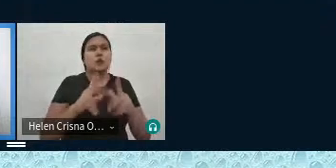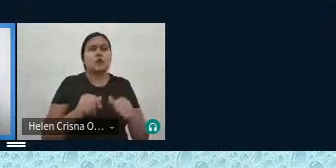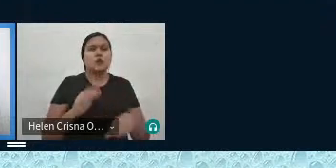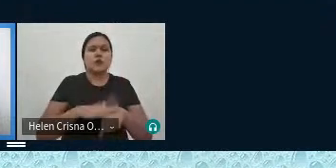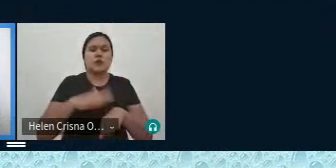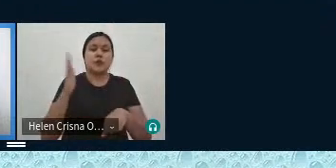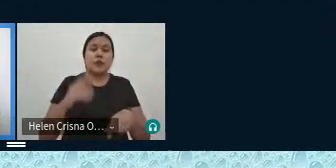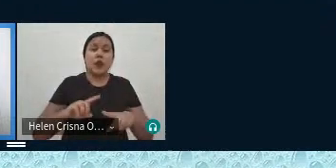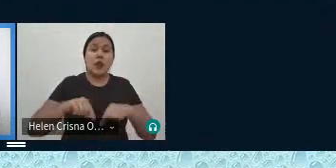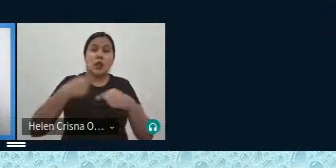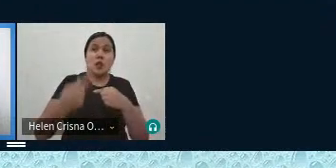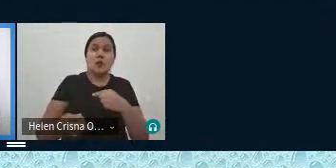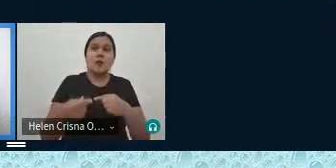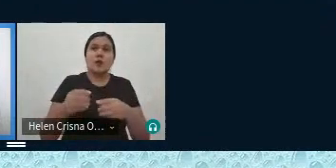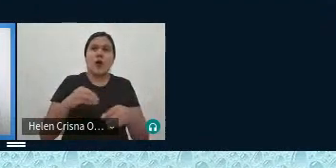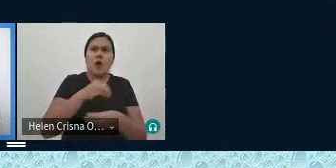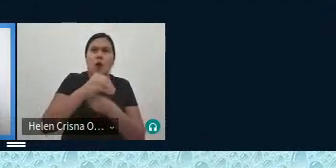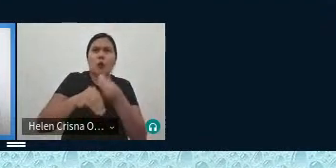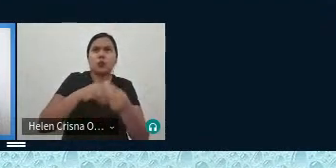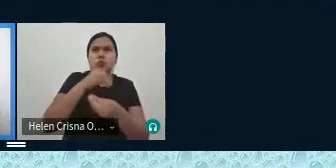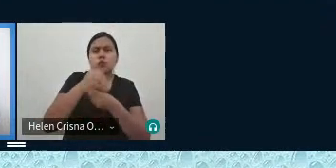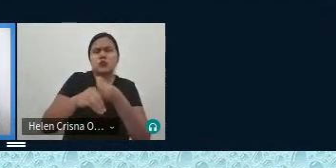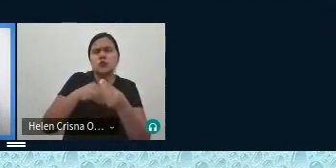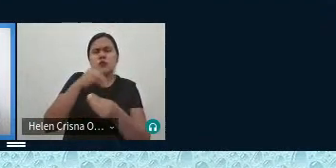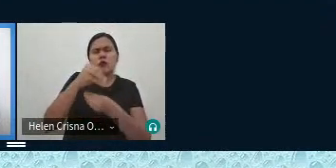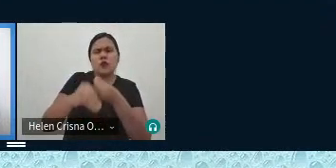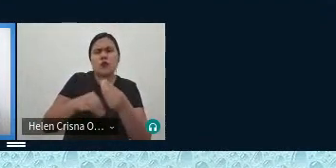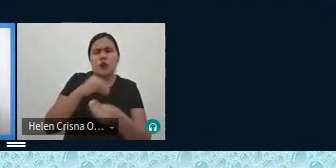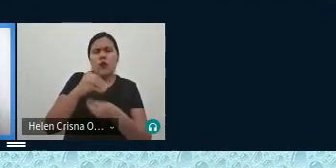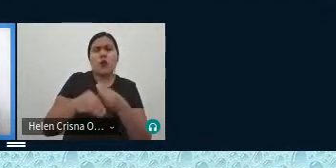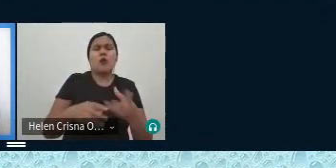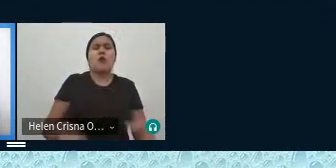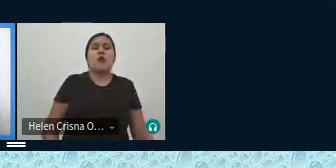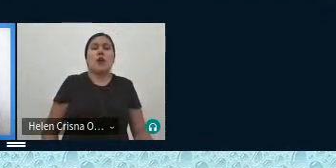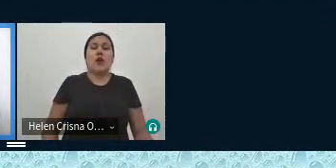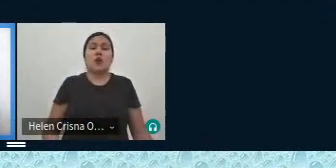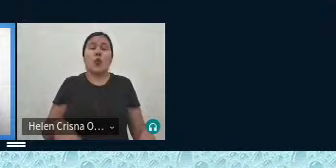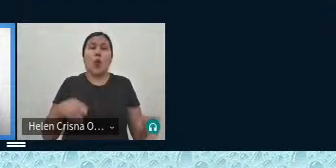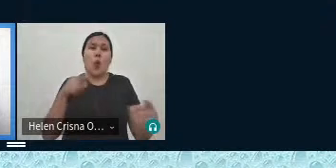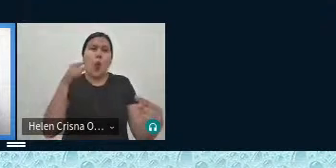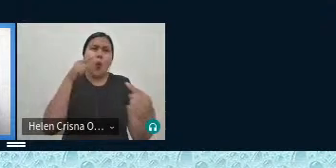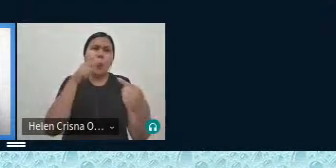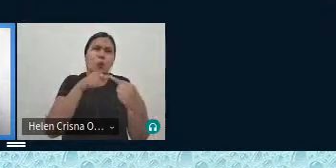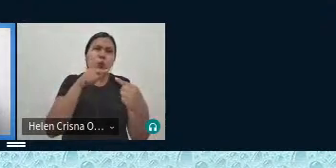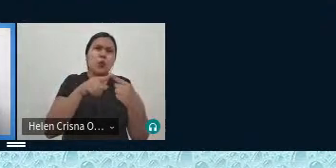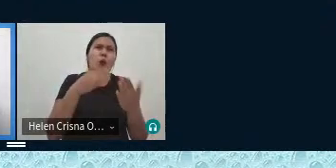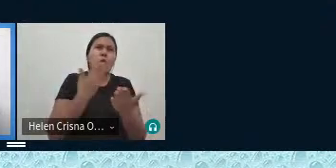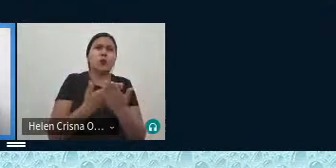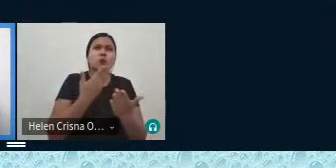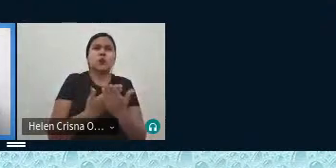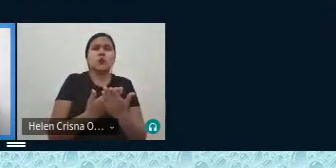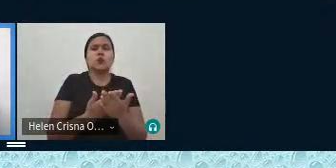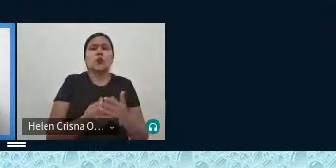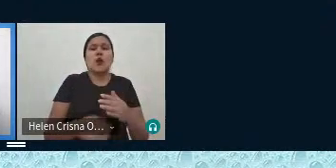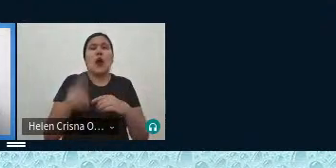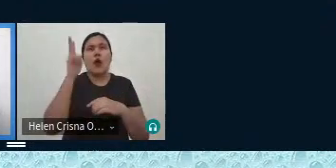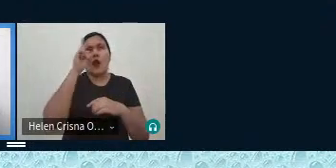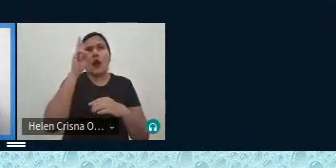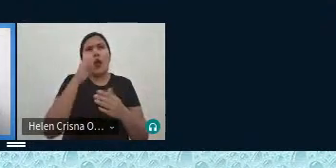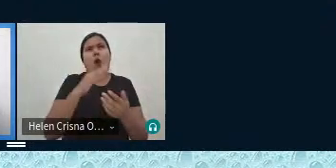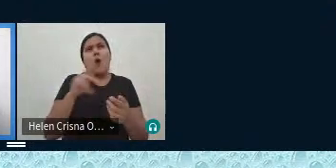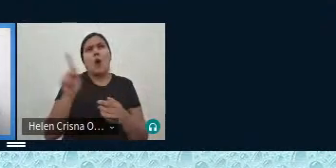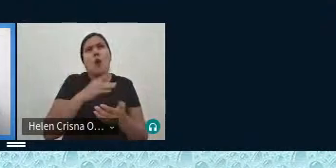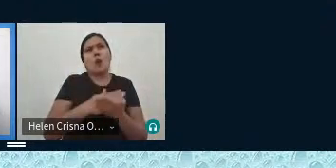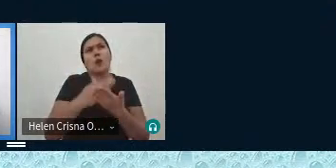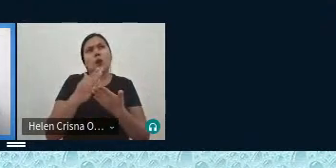depois você vai se envolvendo tanto se envolvendo tanto e tanto com o objeto de estudo e aí eu lembro do professor inicial que ele